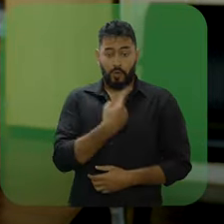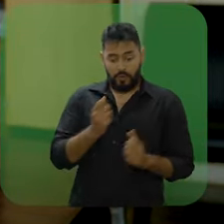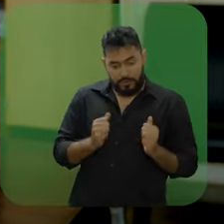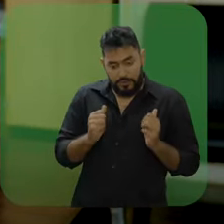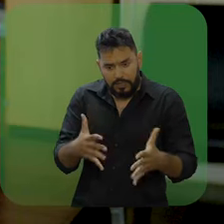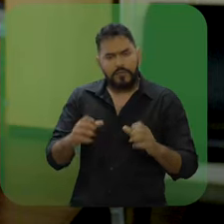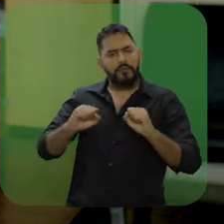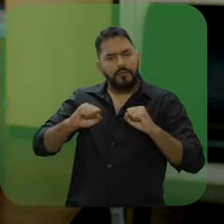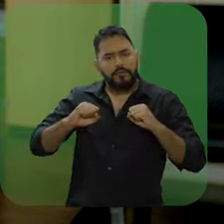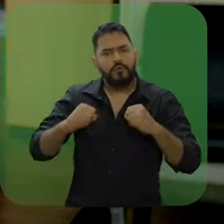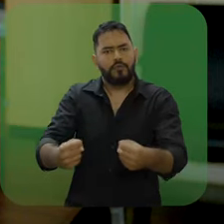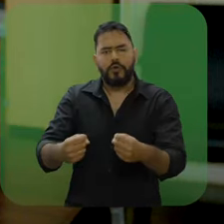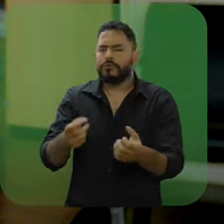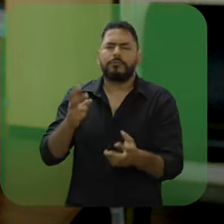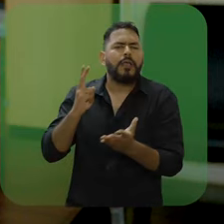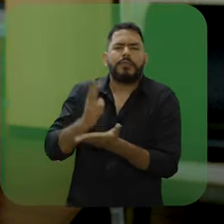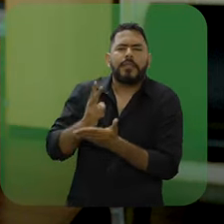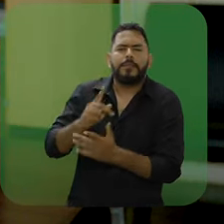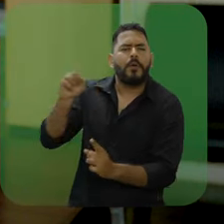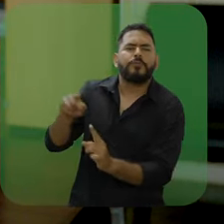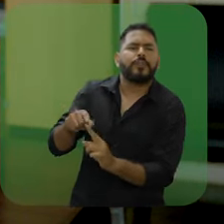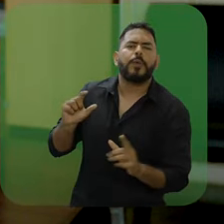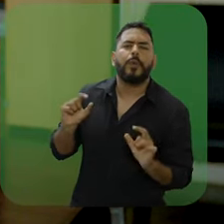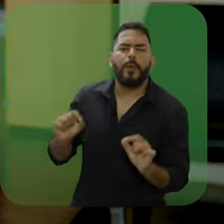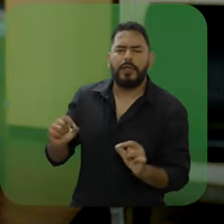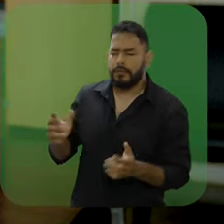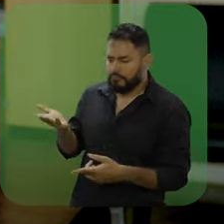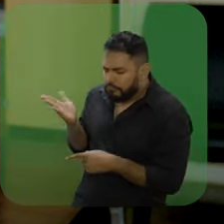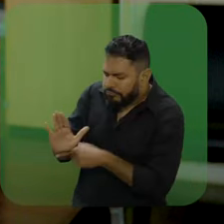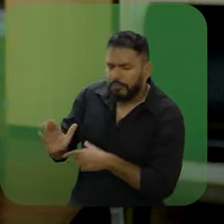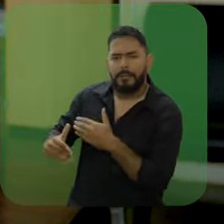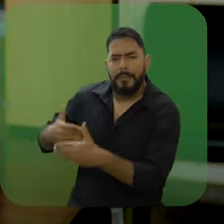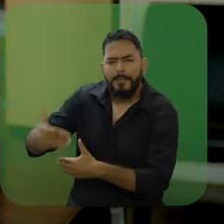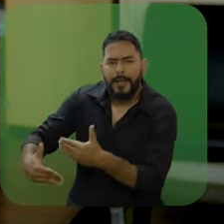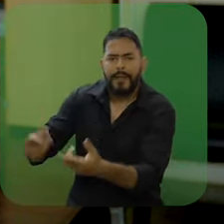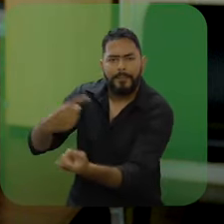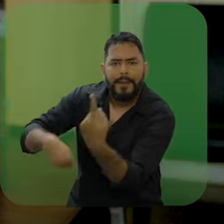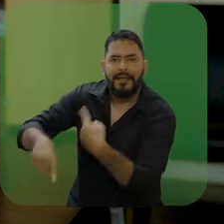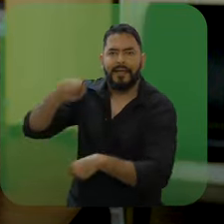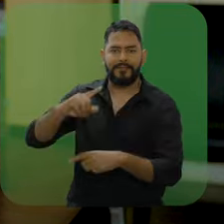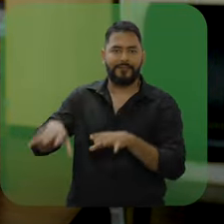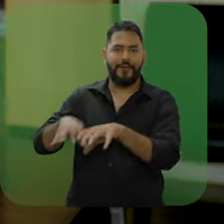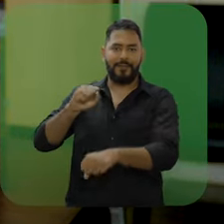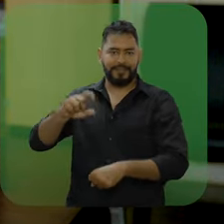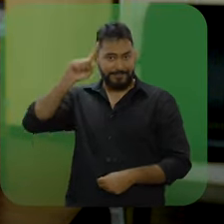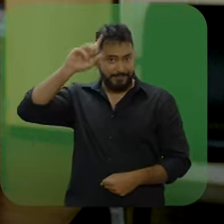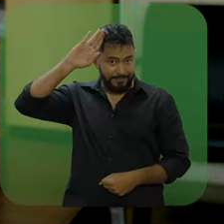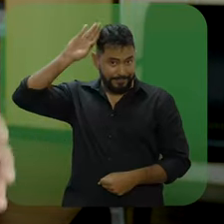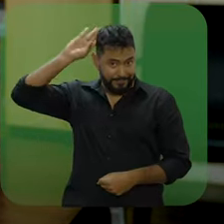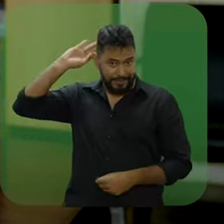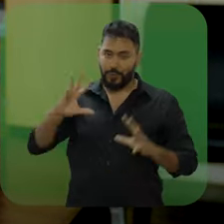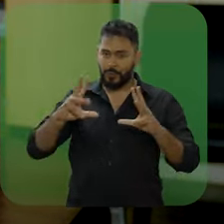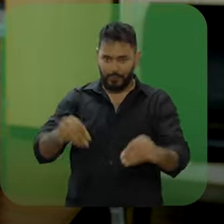iniciativas e esforços são sempre no sentido de promover as melhores condições para o percurso formativo de todos